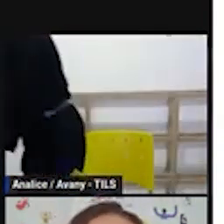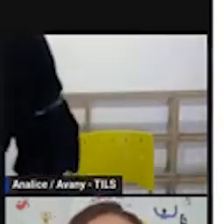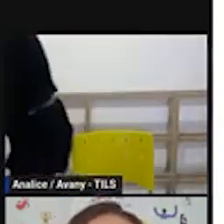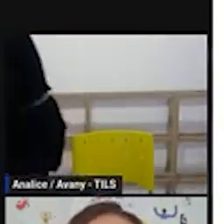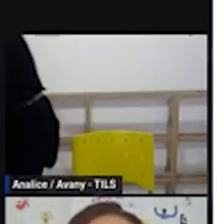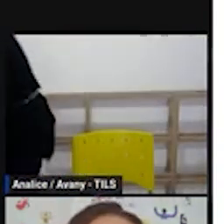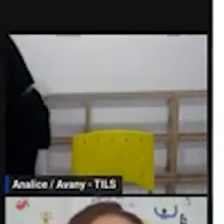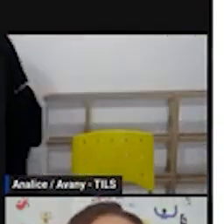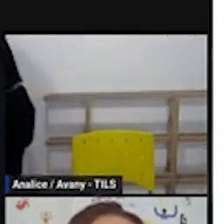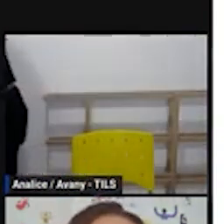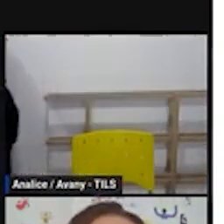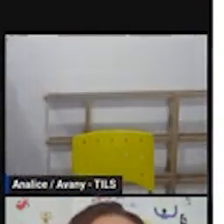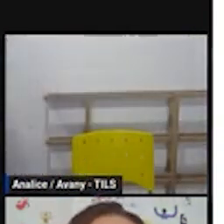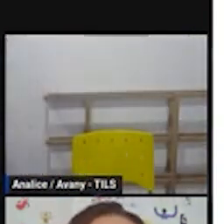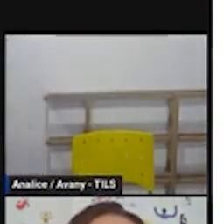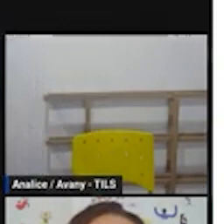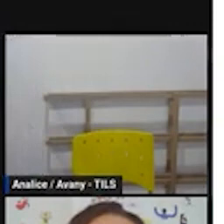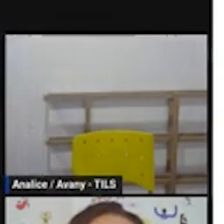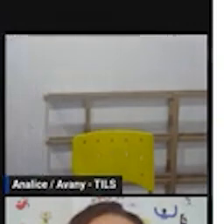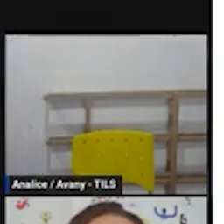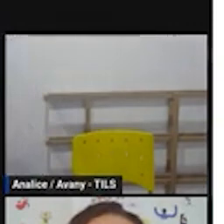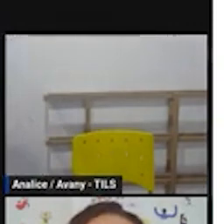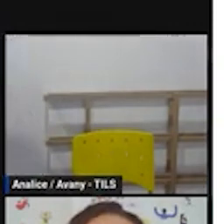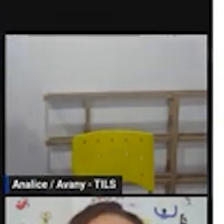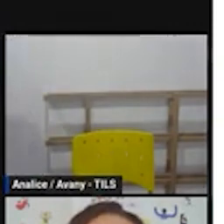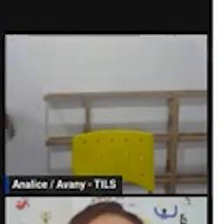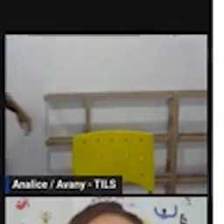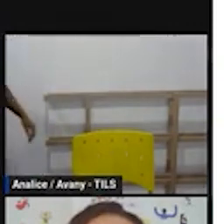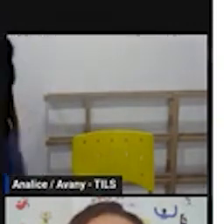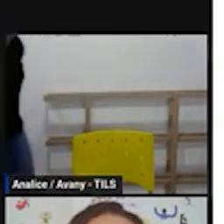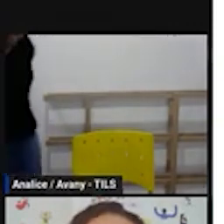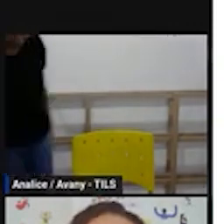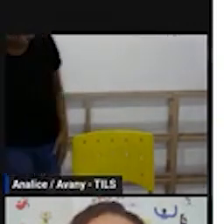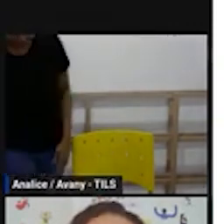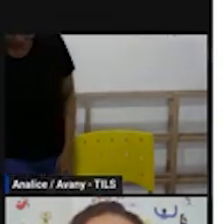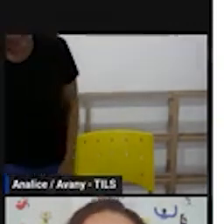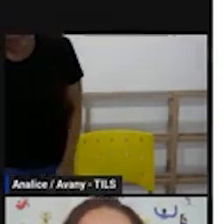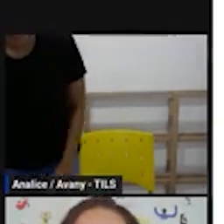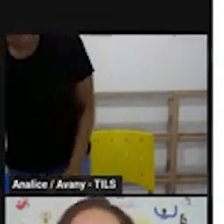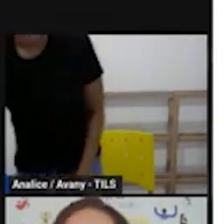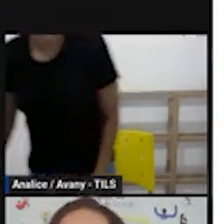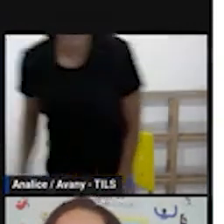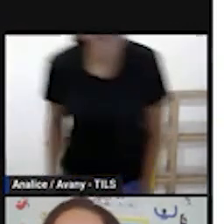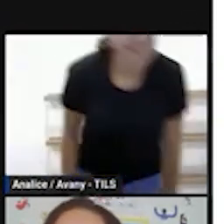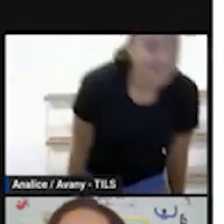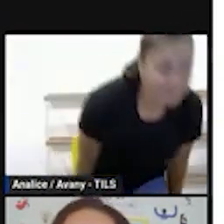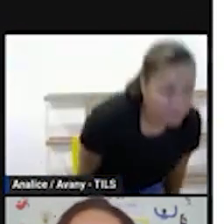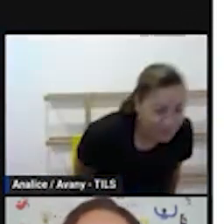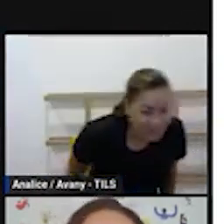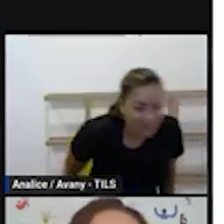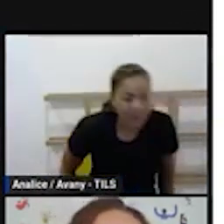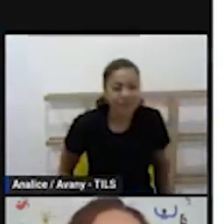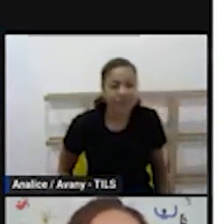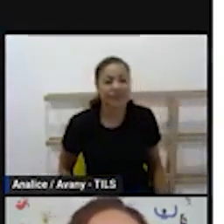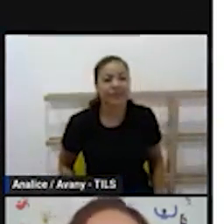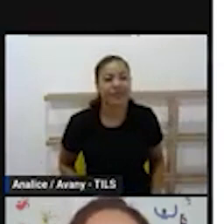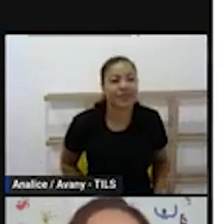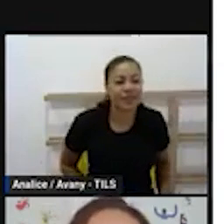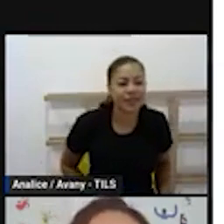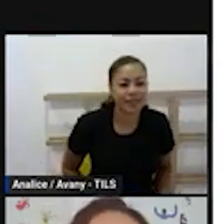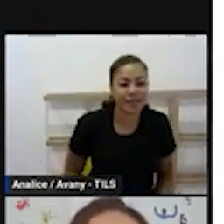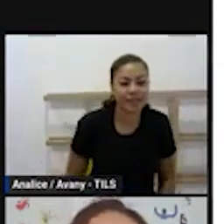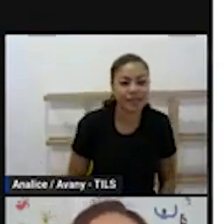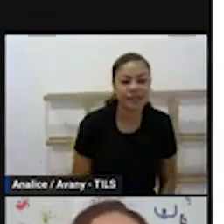divisão de educação infantil tem esse e-mail div.educacãoinfantil arroba sedug.feiradesantana.bar.gov